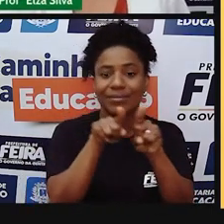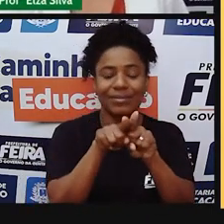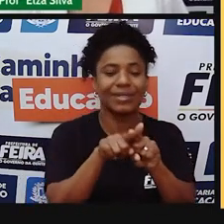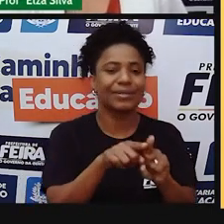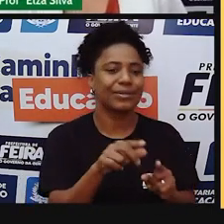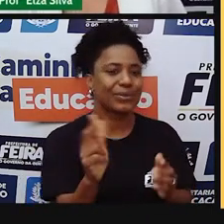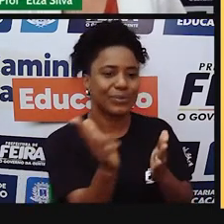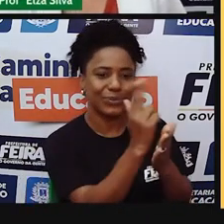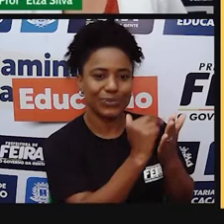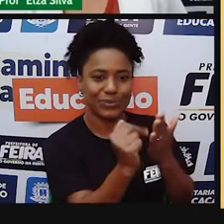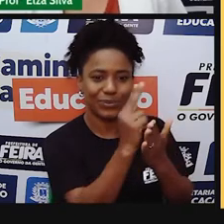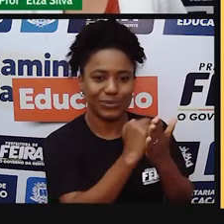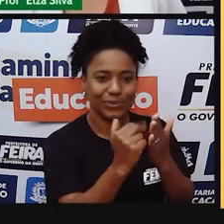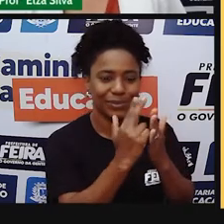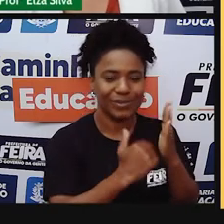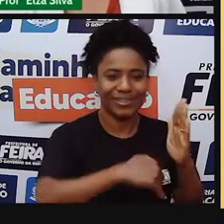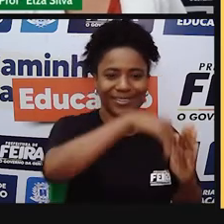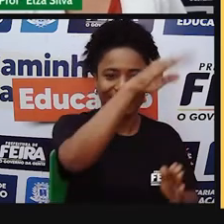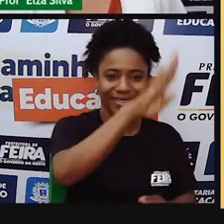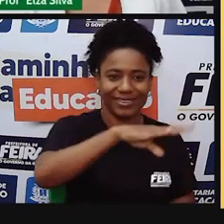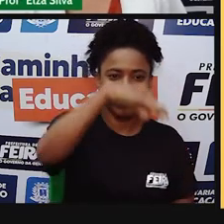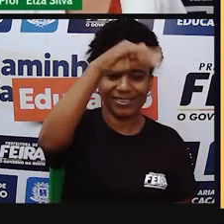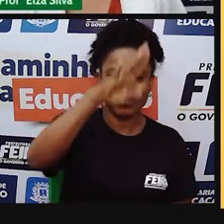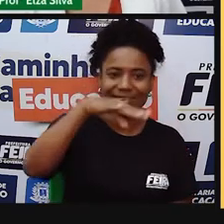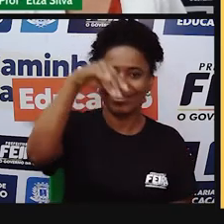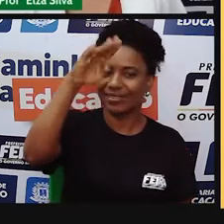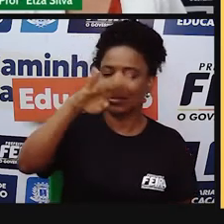né? Que a gente chama de pinturas rupestres.